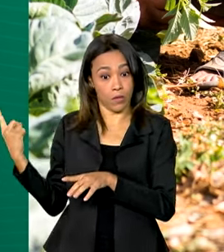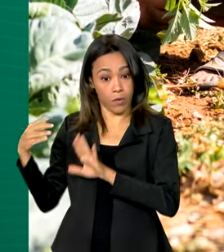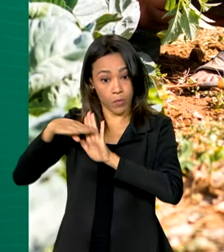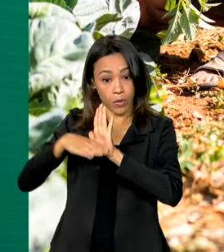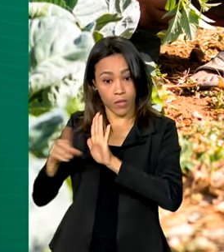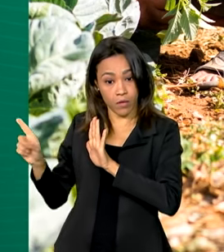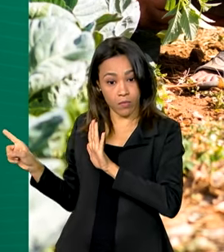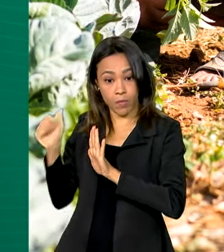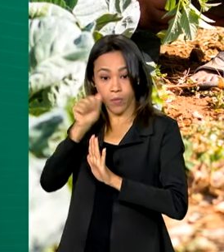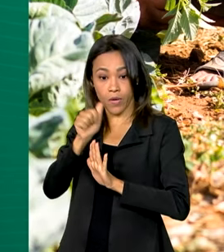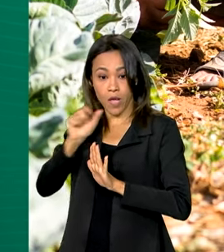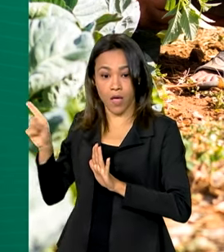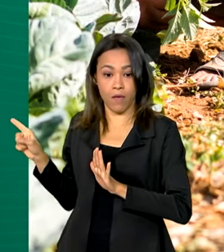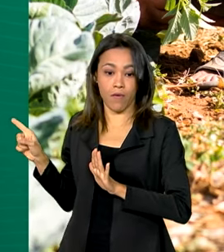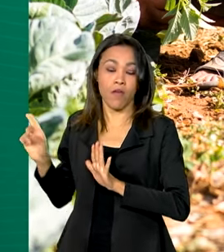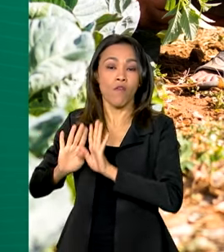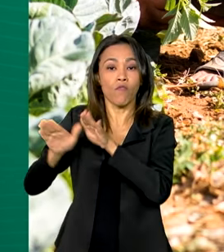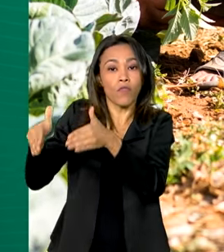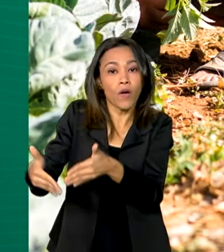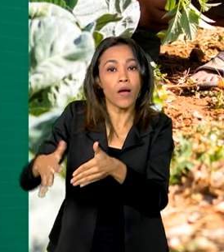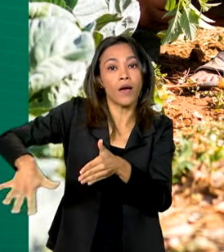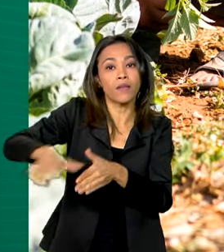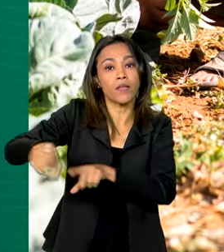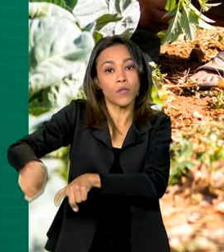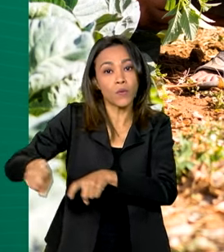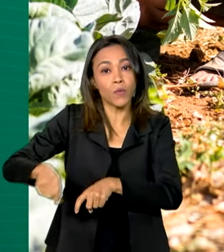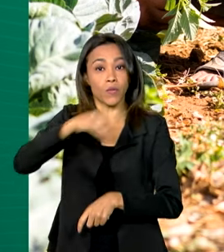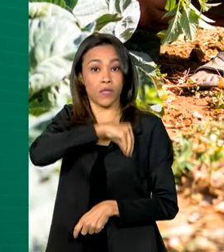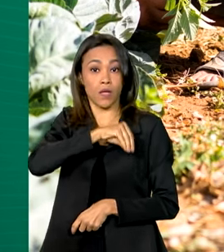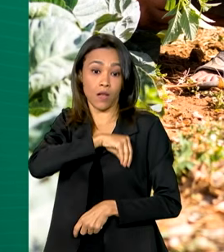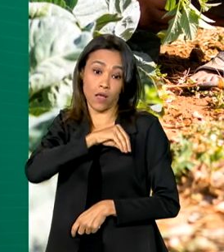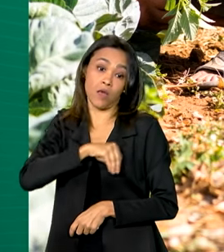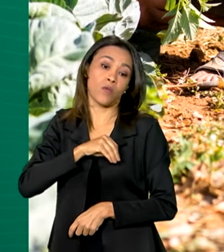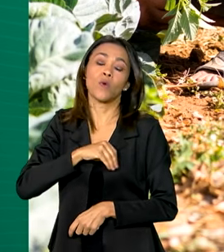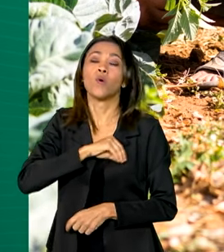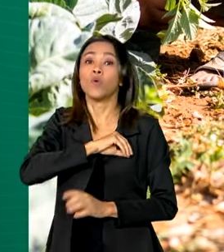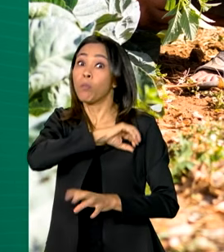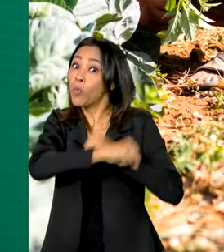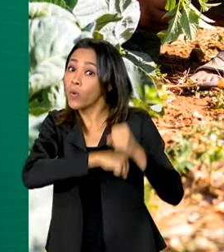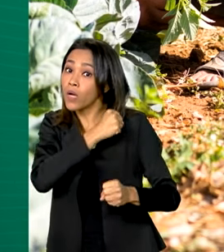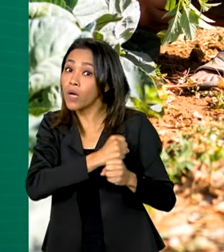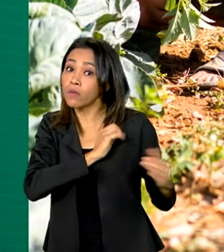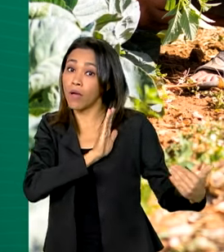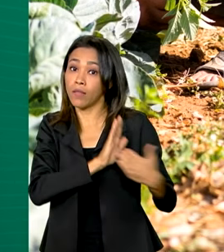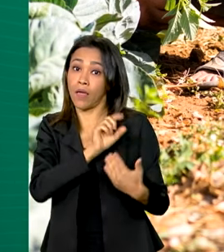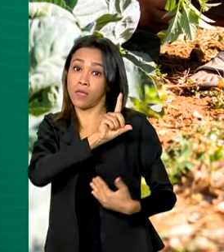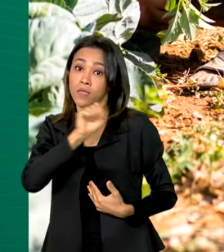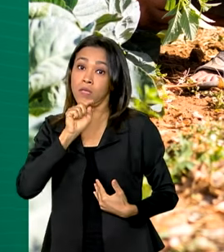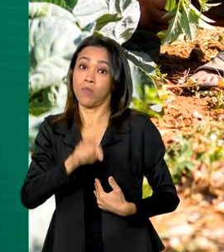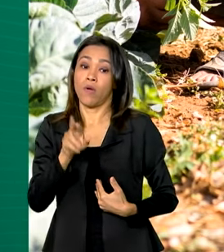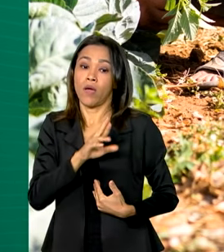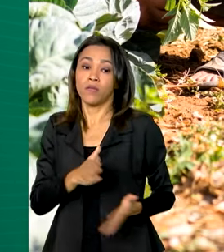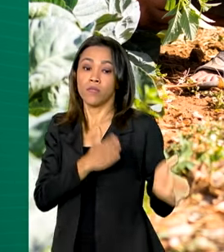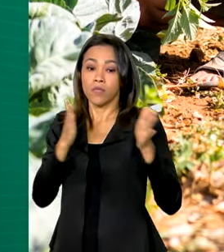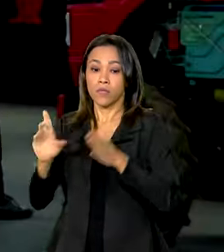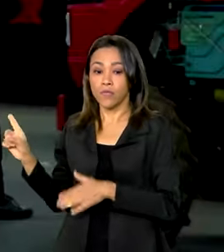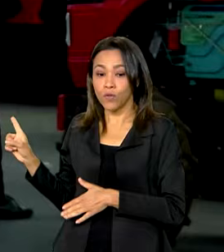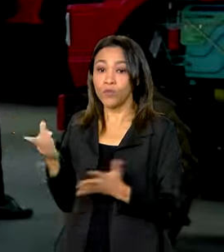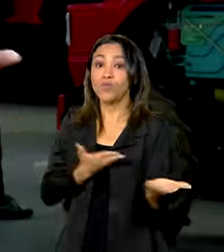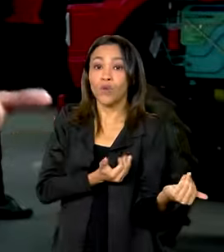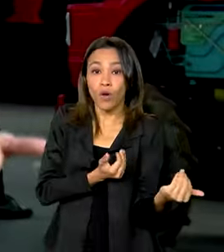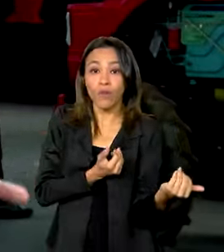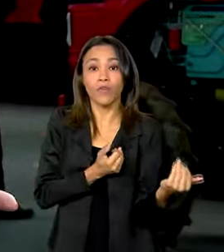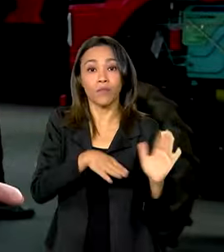PRONAF Mulher, voltado para agricultoras com renda familiar bruta anual de até 100 mil reais, e o PRONAF Jovem.